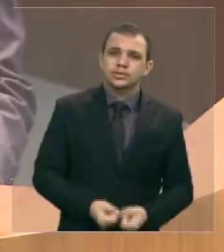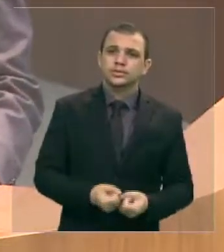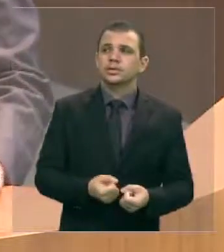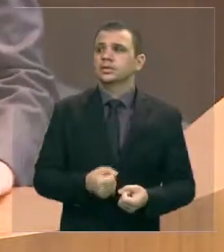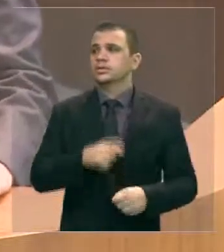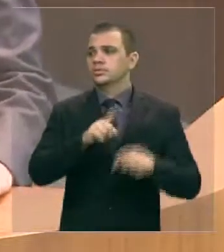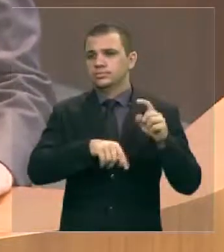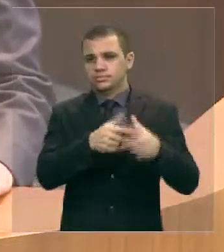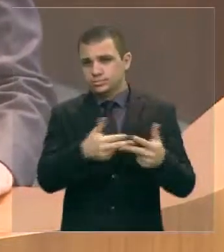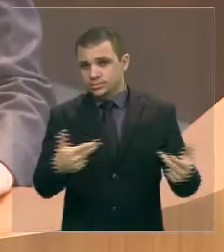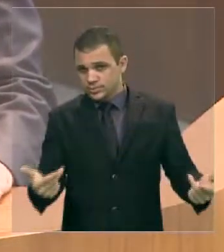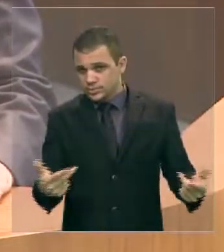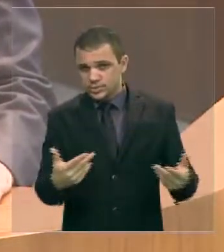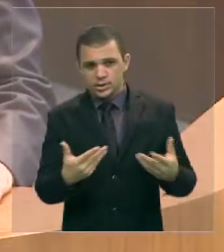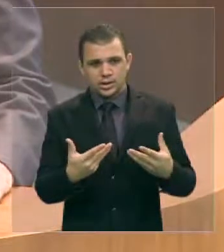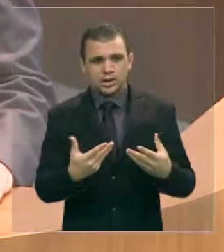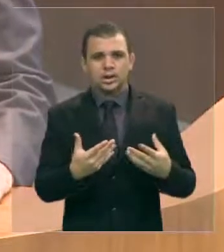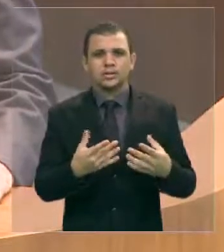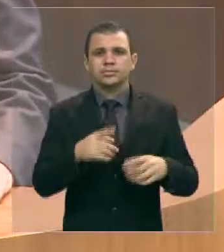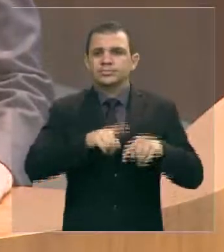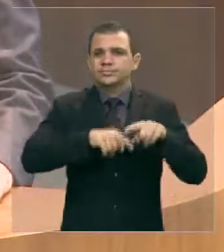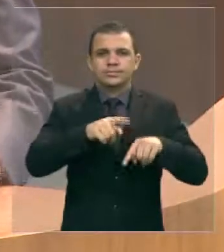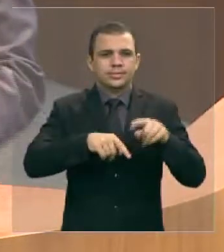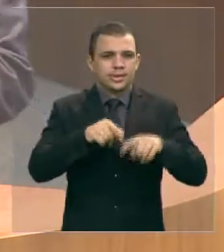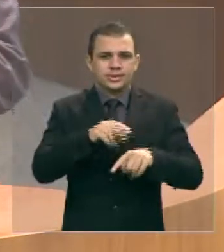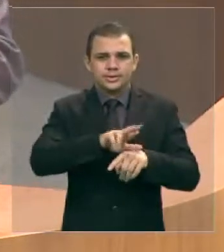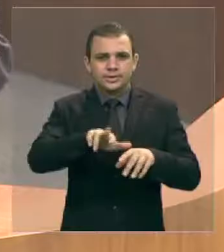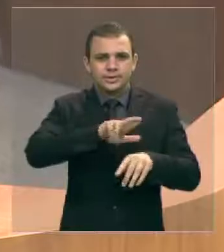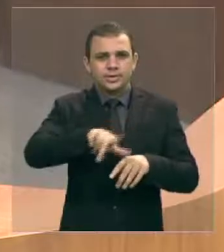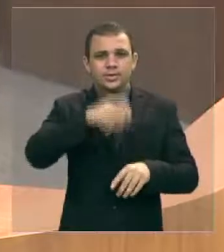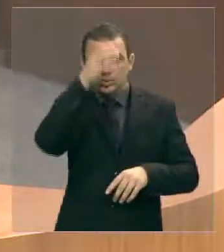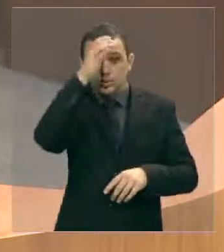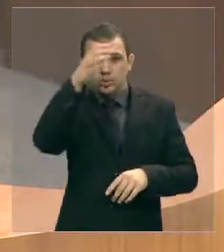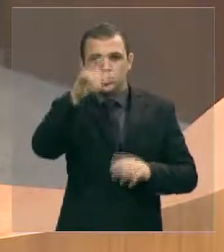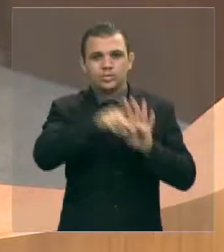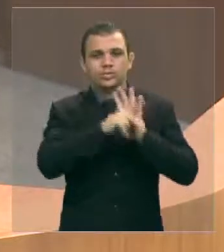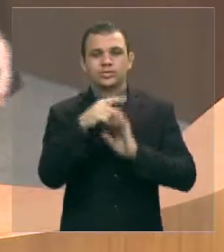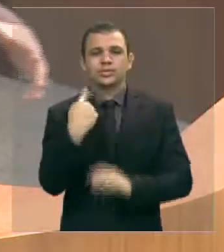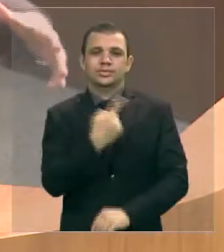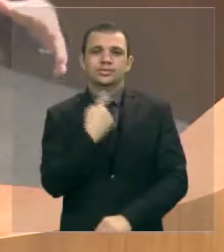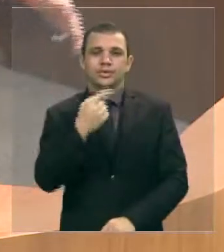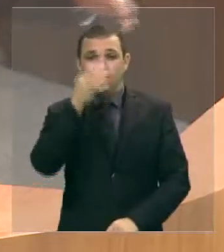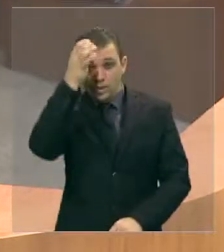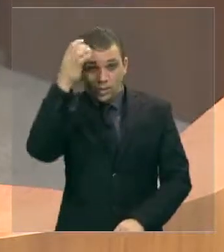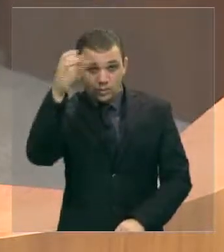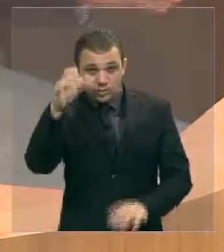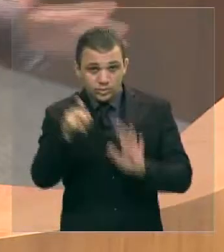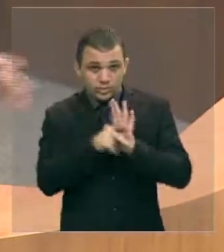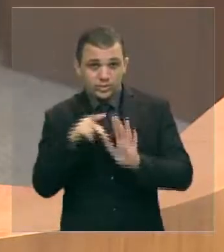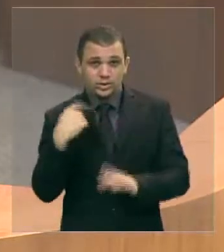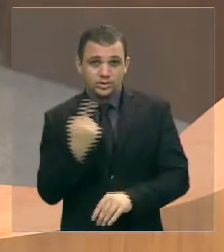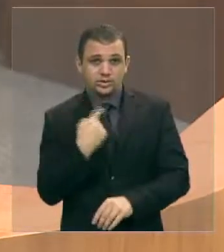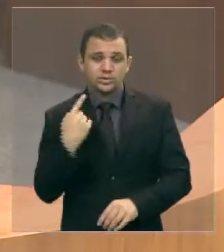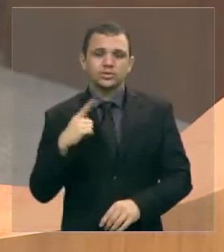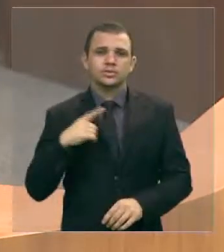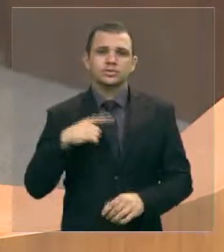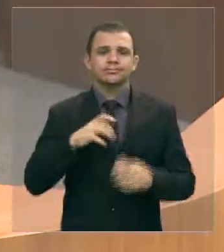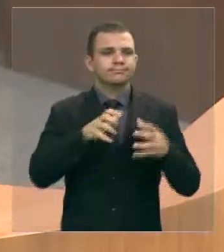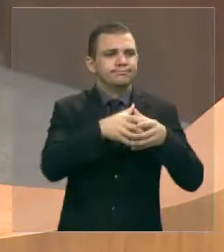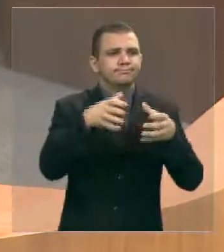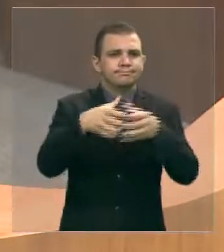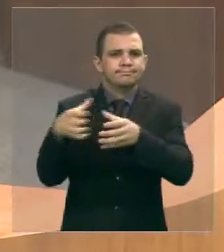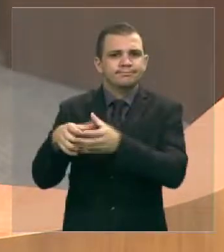bens imateriais que nós possuímos e são bens que estão aí espalhados em vários segmentos